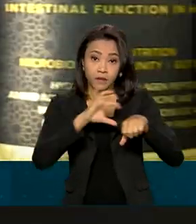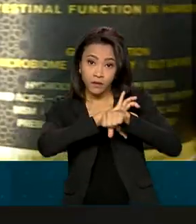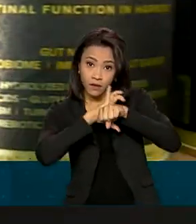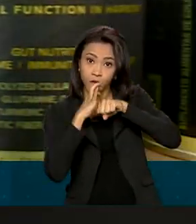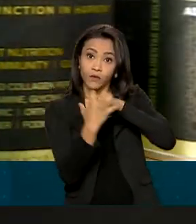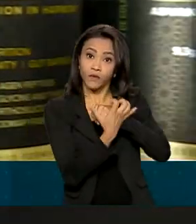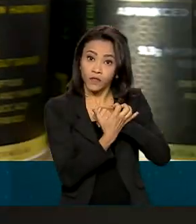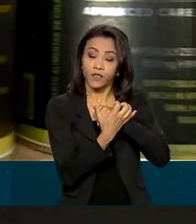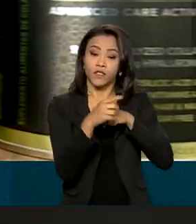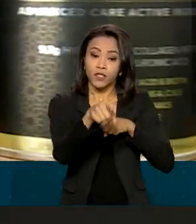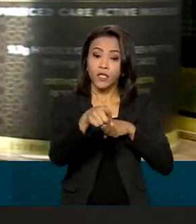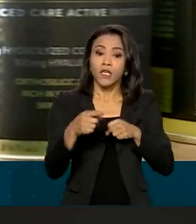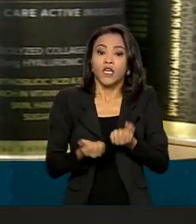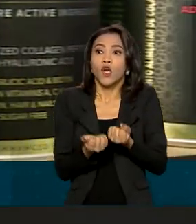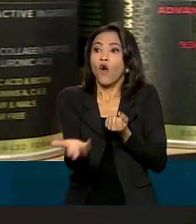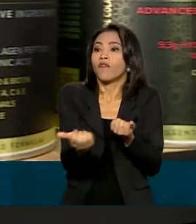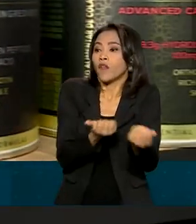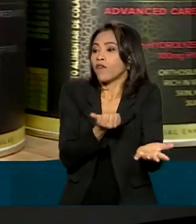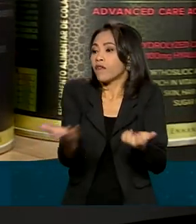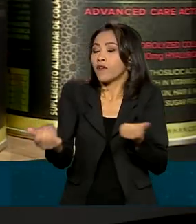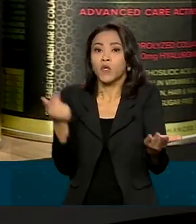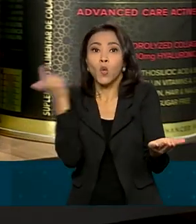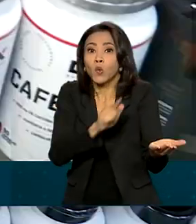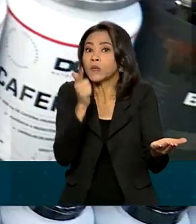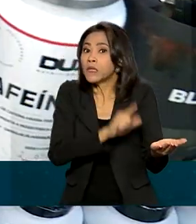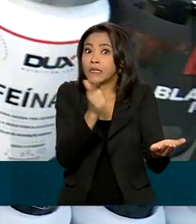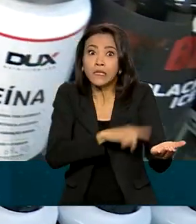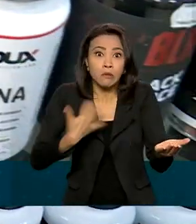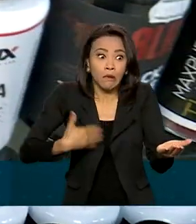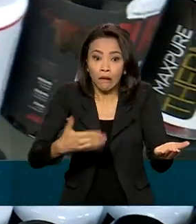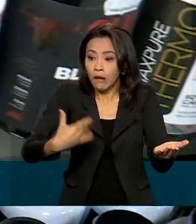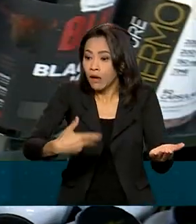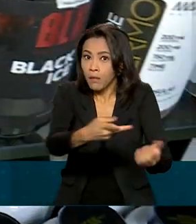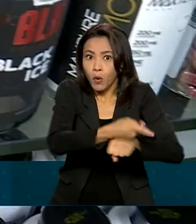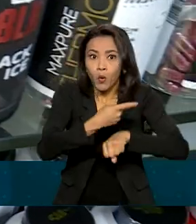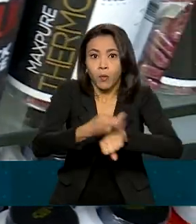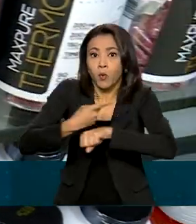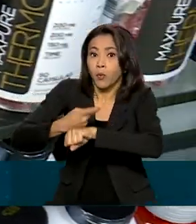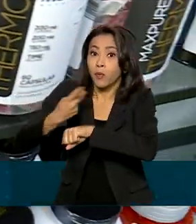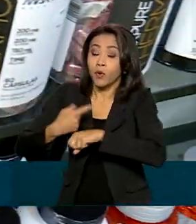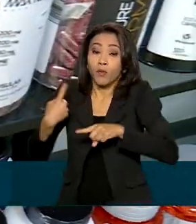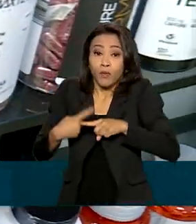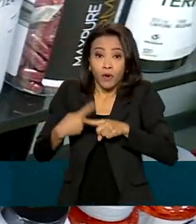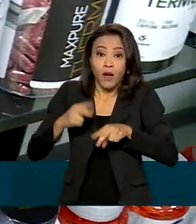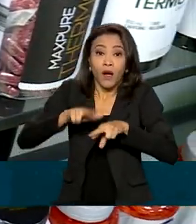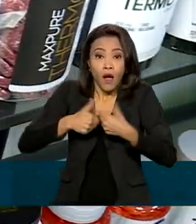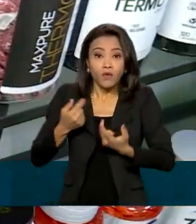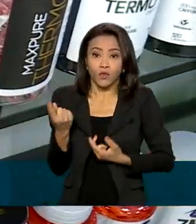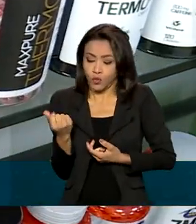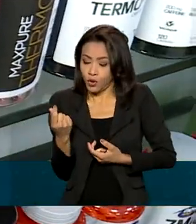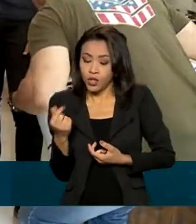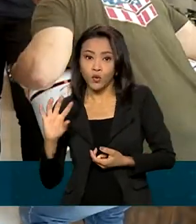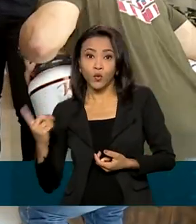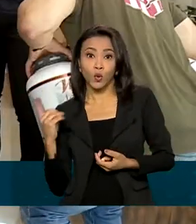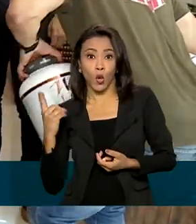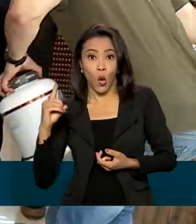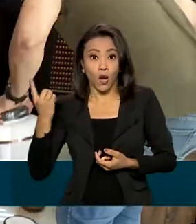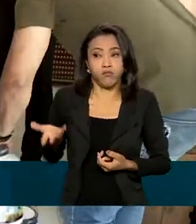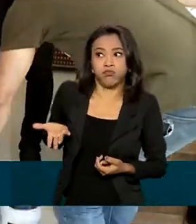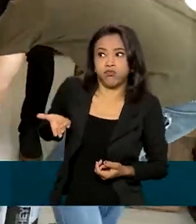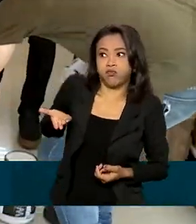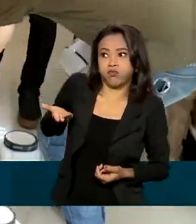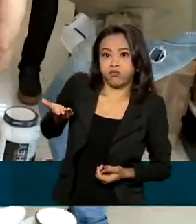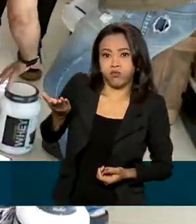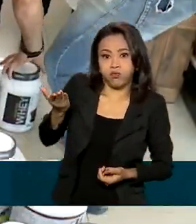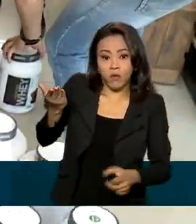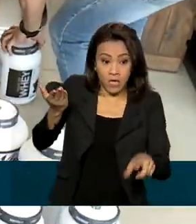e a oferta do mercado não conseguiu acompanhar. Além disso, a alta do dólar provocou um aumento dos preços desses produtos